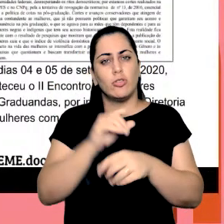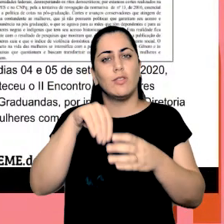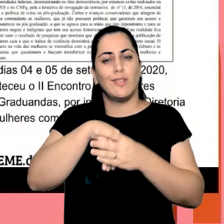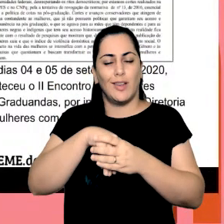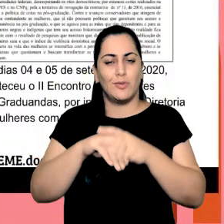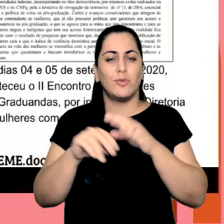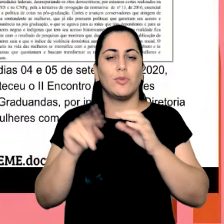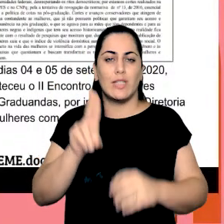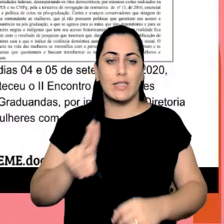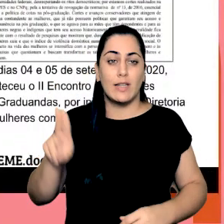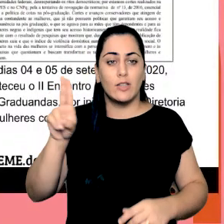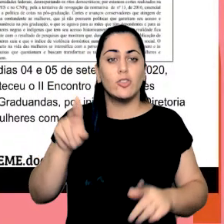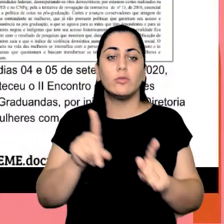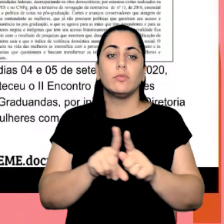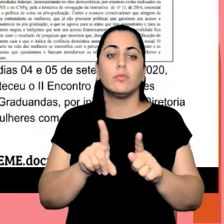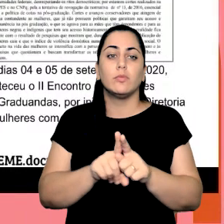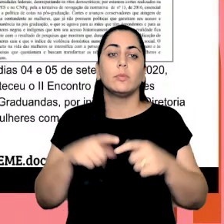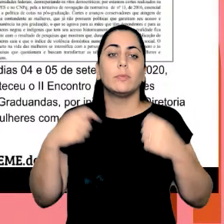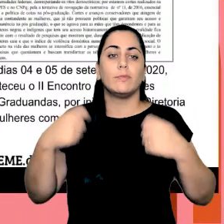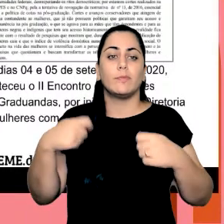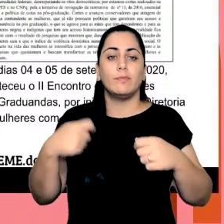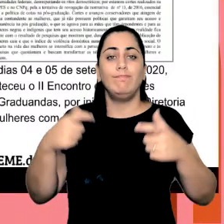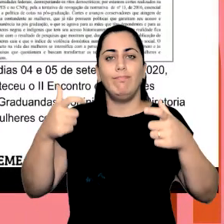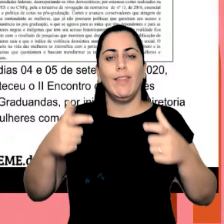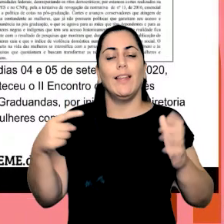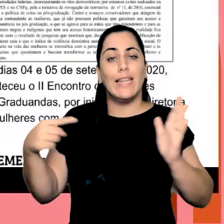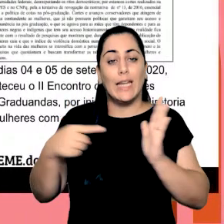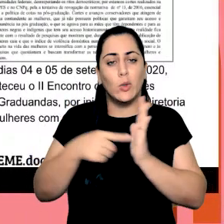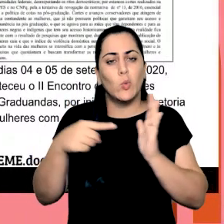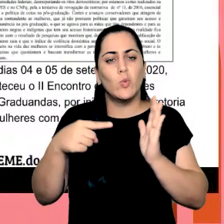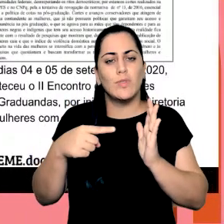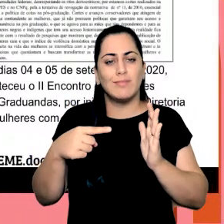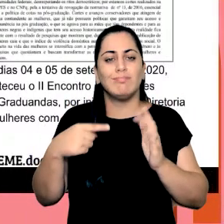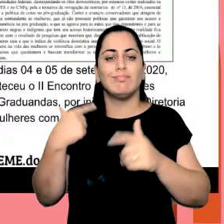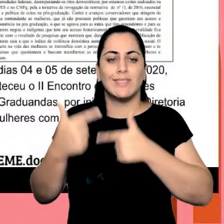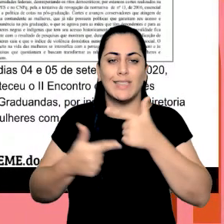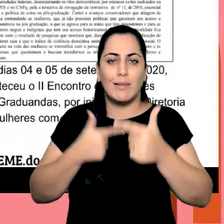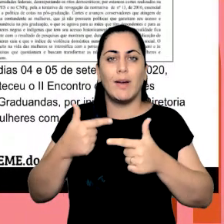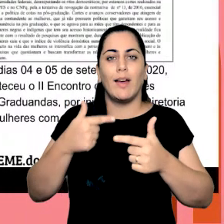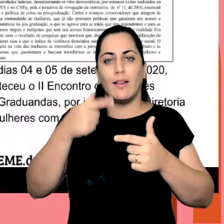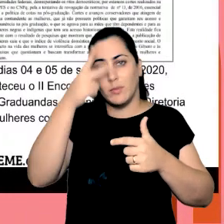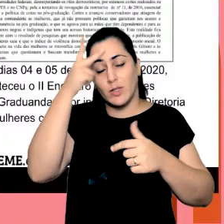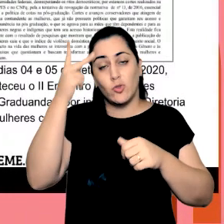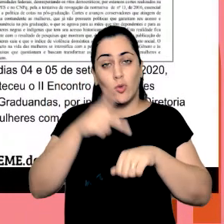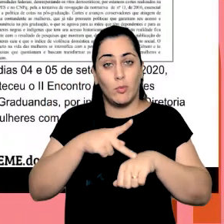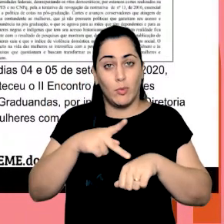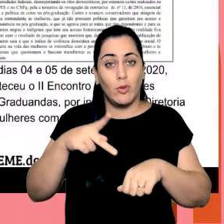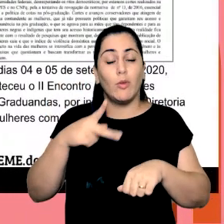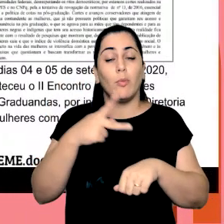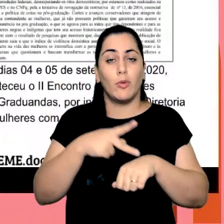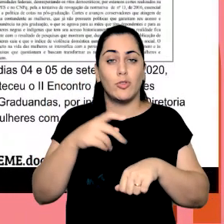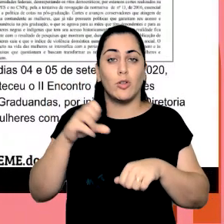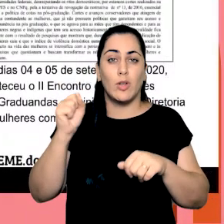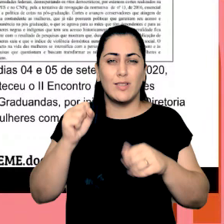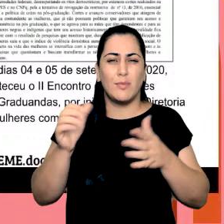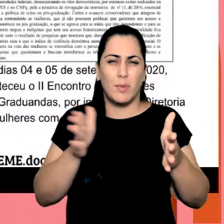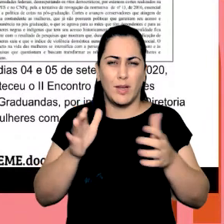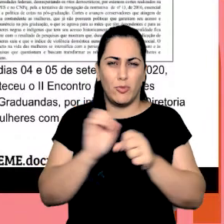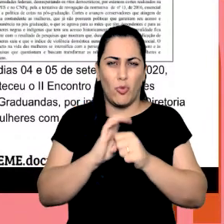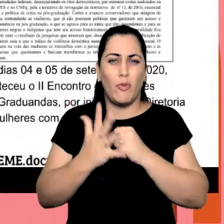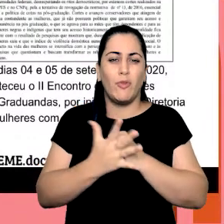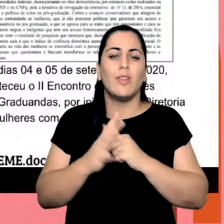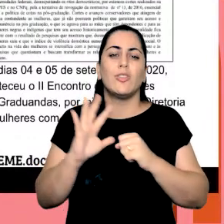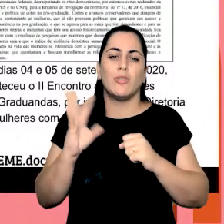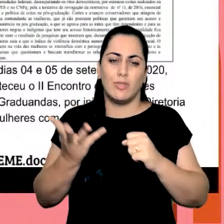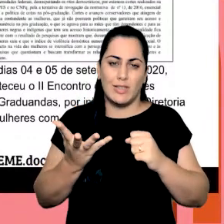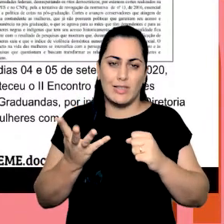como também ter os espaços de denúncias para as condições de trabalho das pós-graduandas que teve agora no momento da covid-19 isso